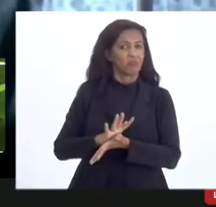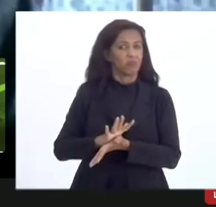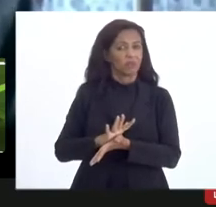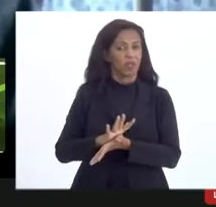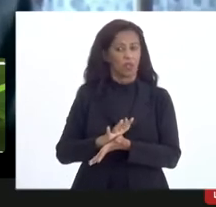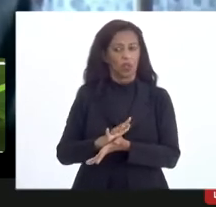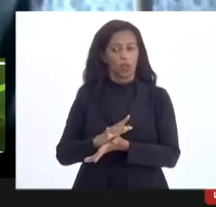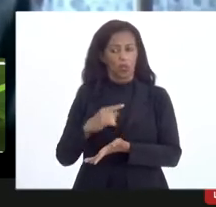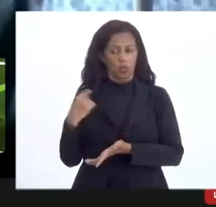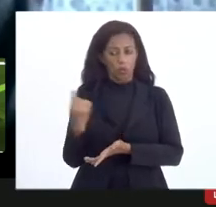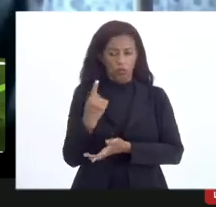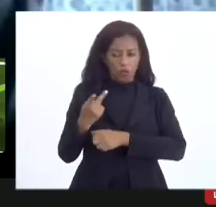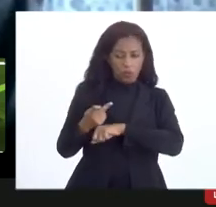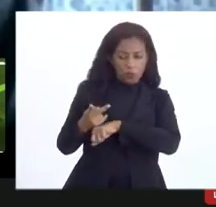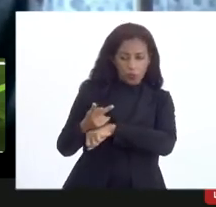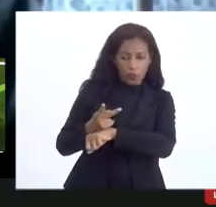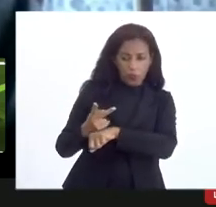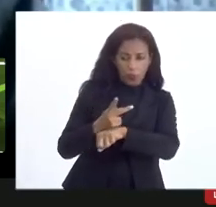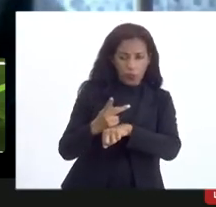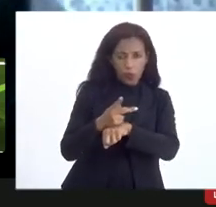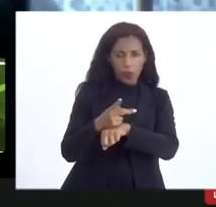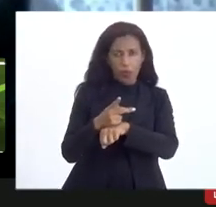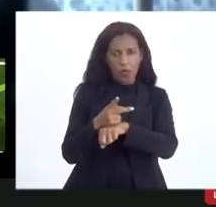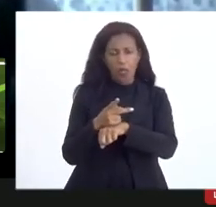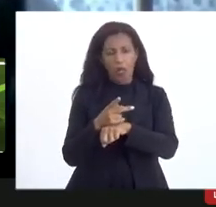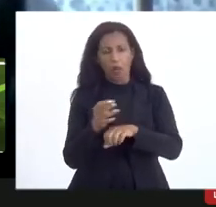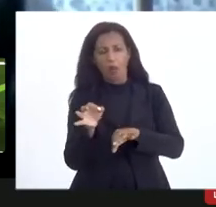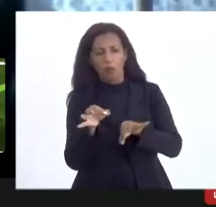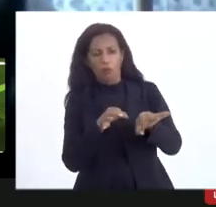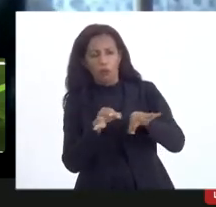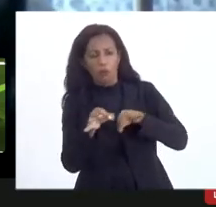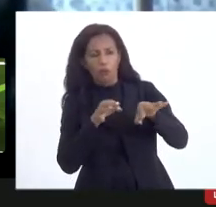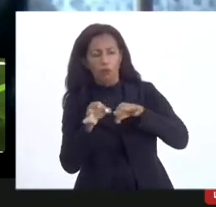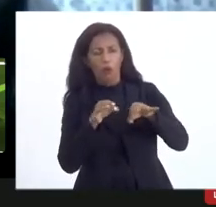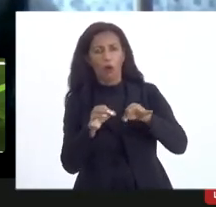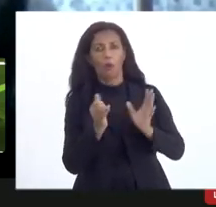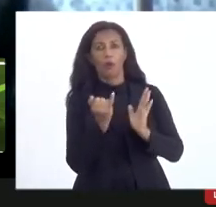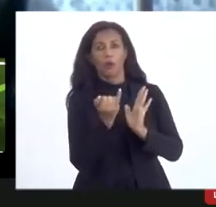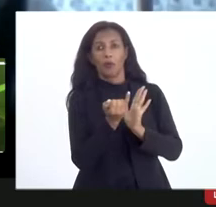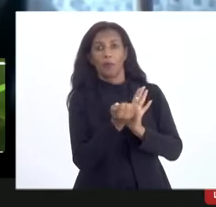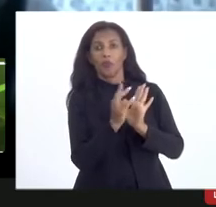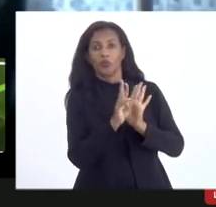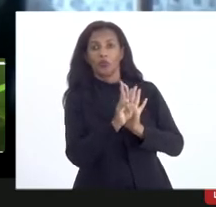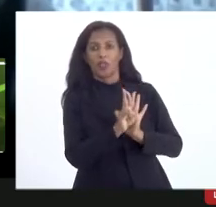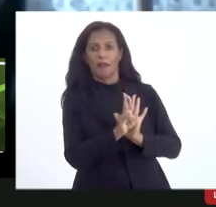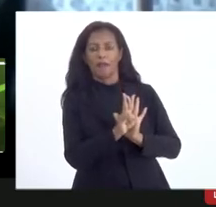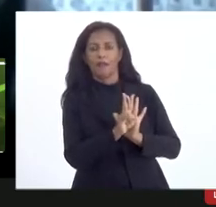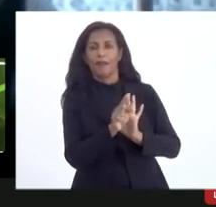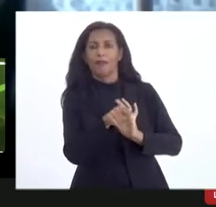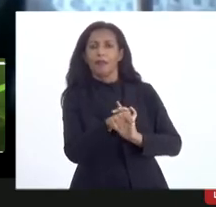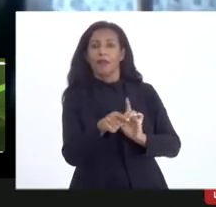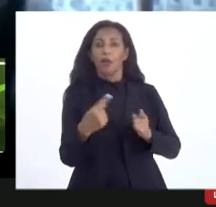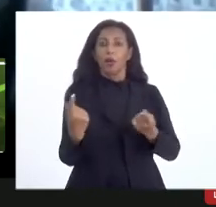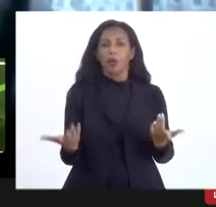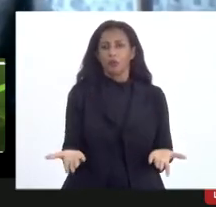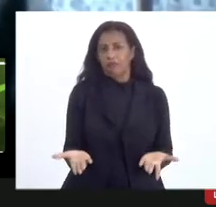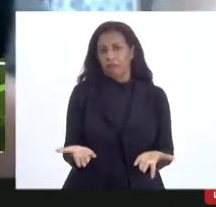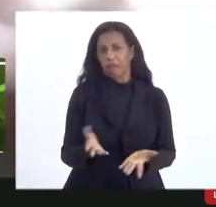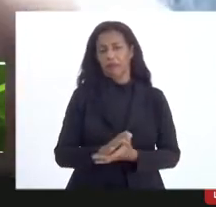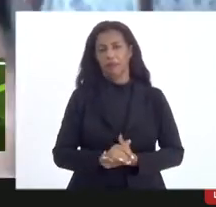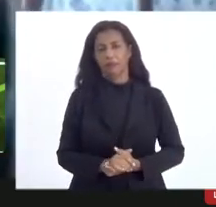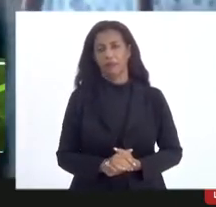corremos atrás do método do imposto de renda e do método da Ancine. Ou seja,